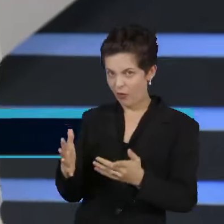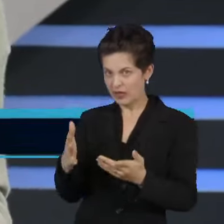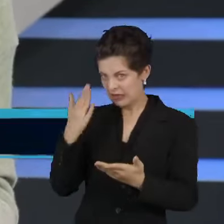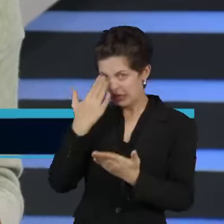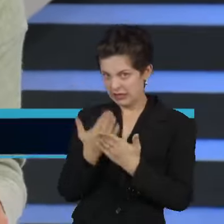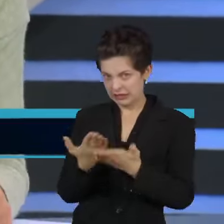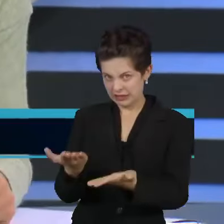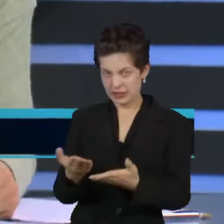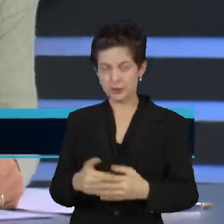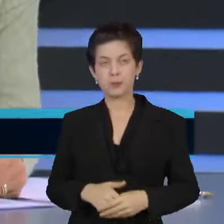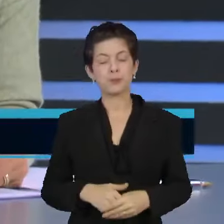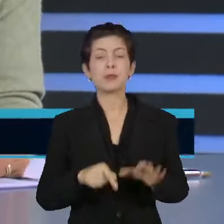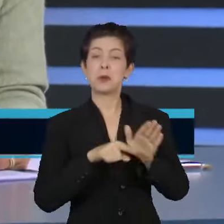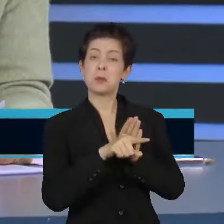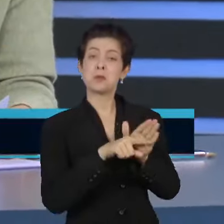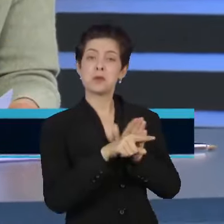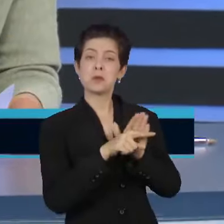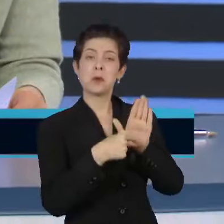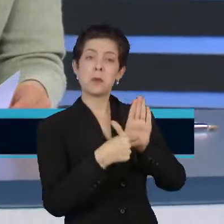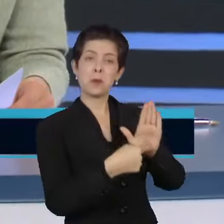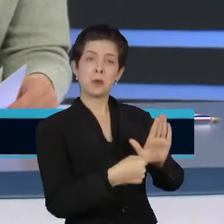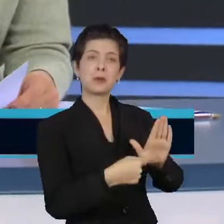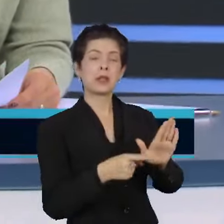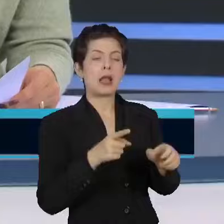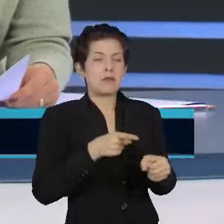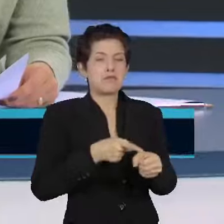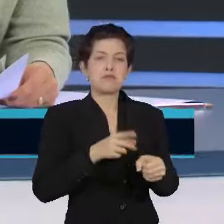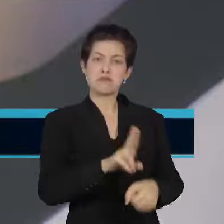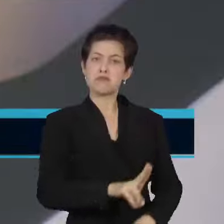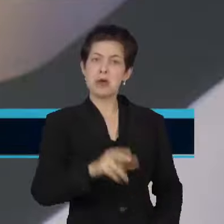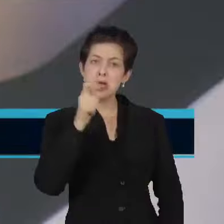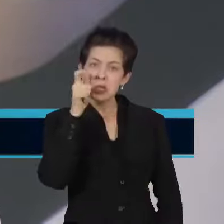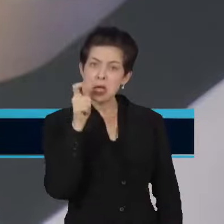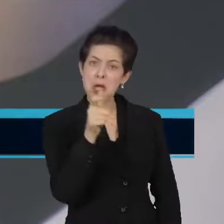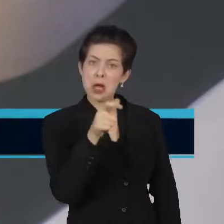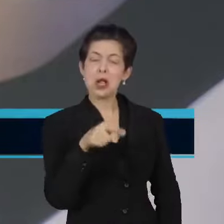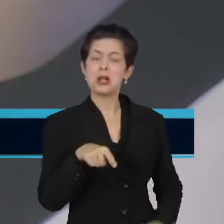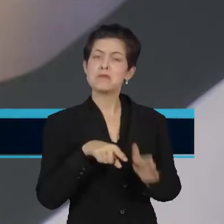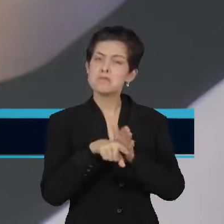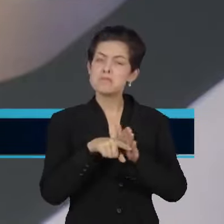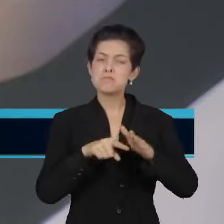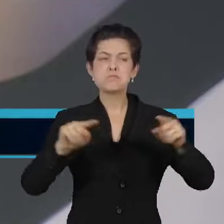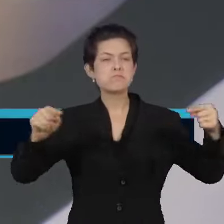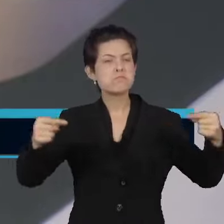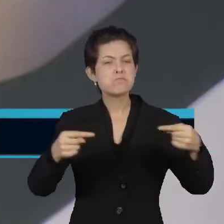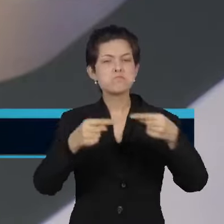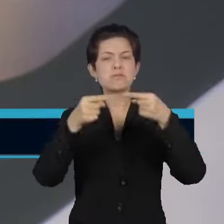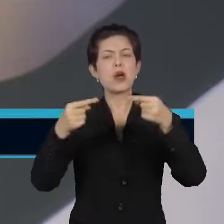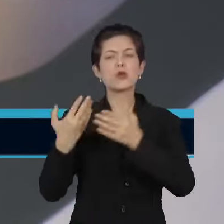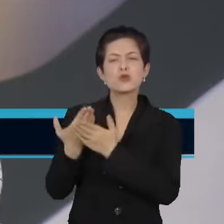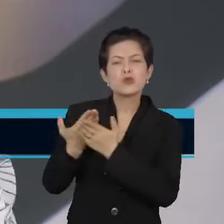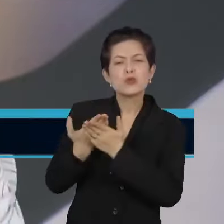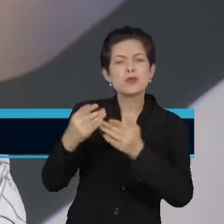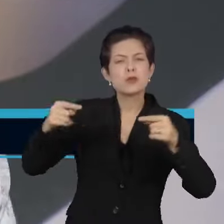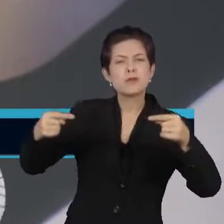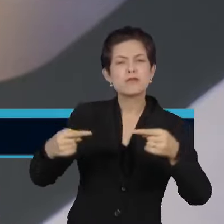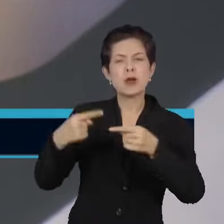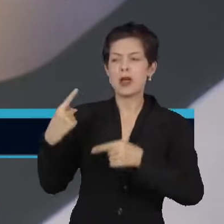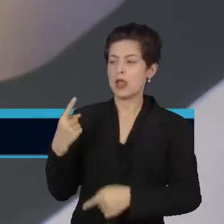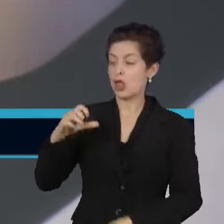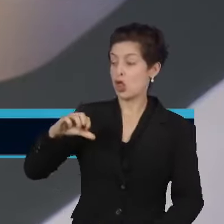elevado? Esse estudo apresentado lá pela Universidade de Pequim é bem interessante, que eles quiseram relacionar, eles foram estudando a correlação desde